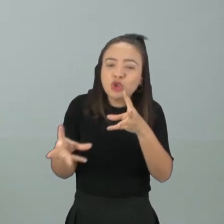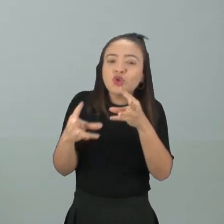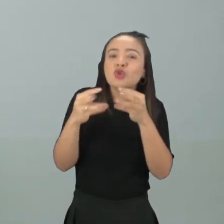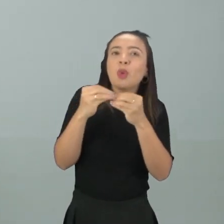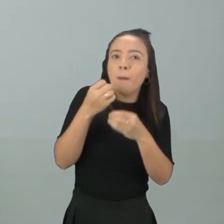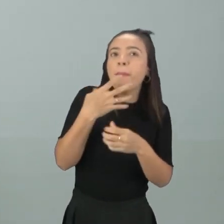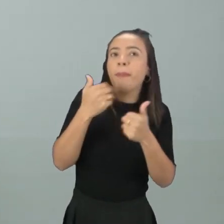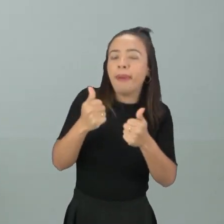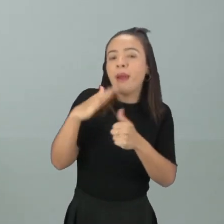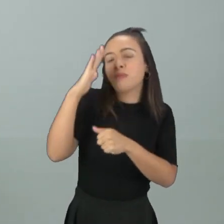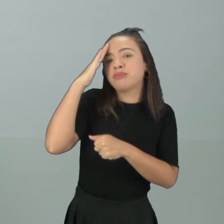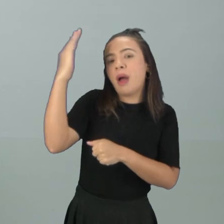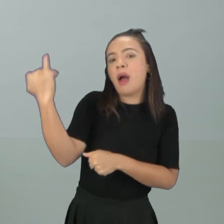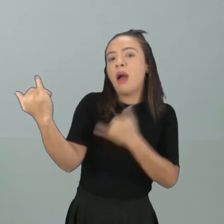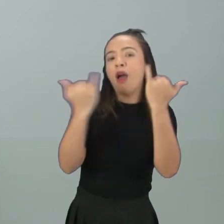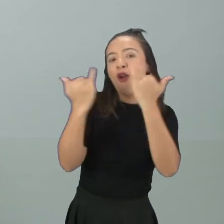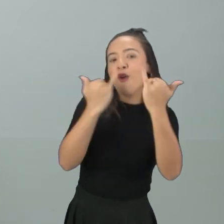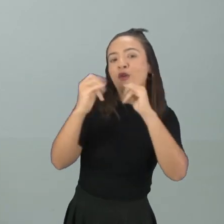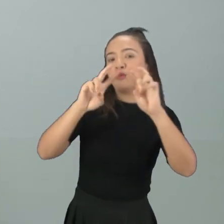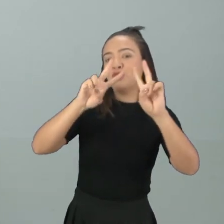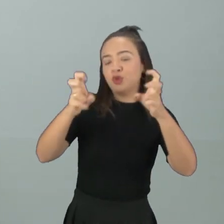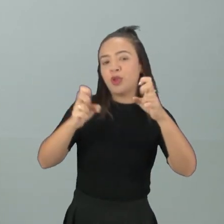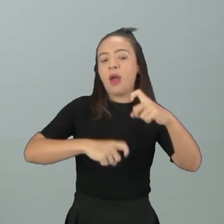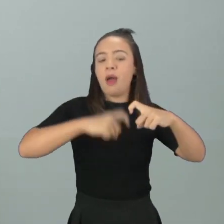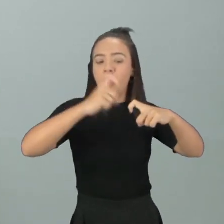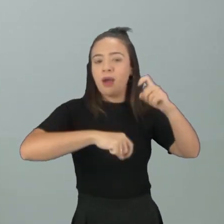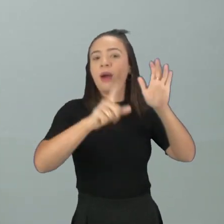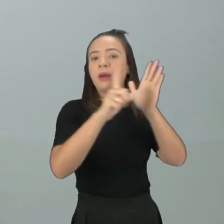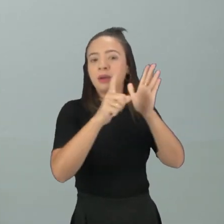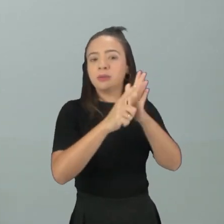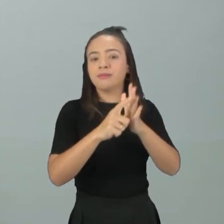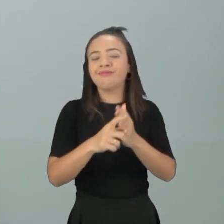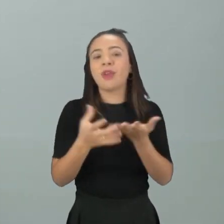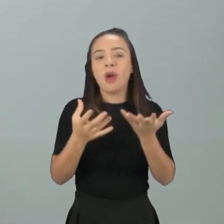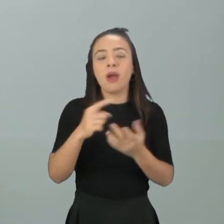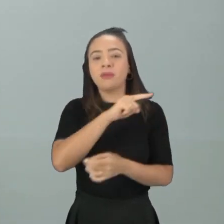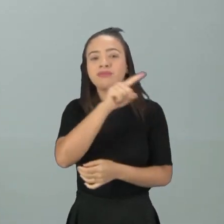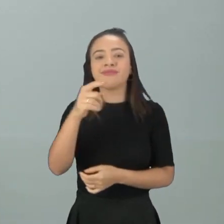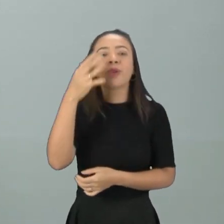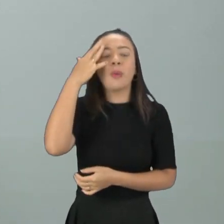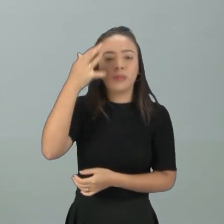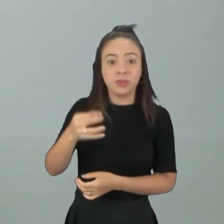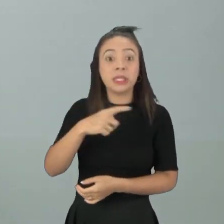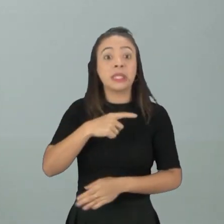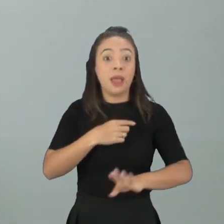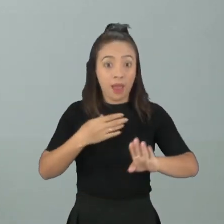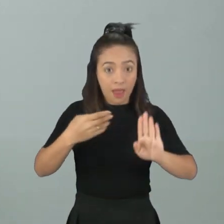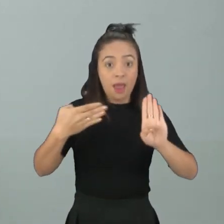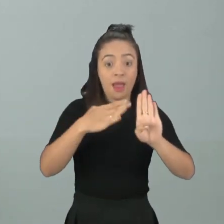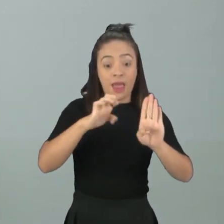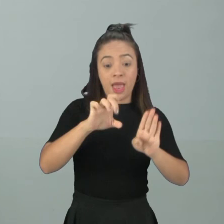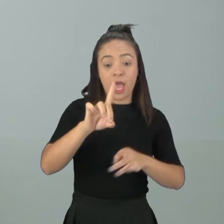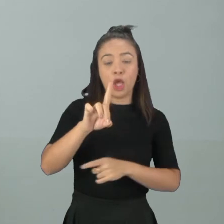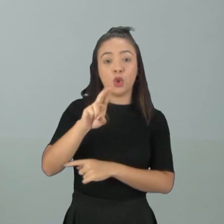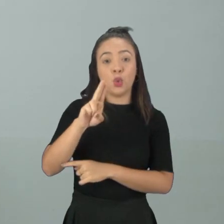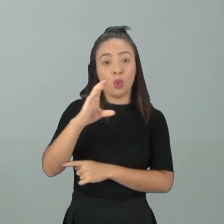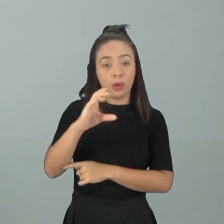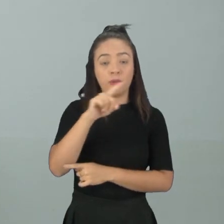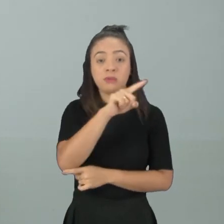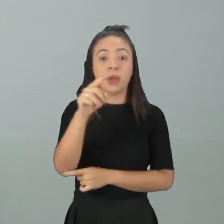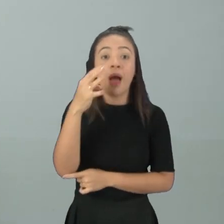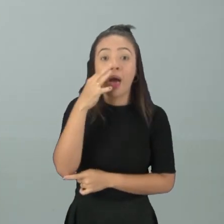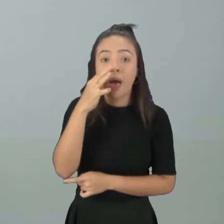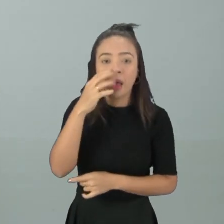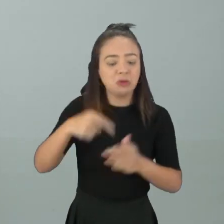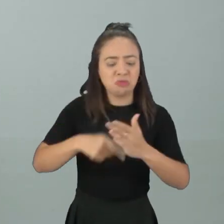principais pontos do sistema reprodutor masculino Espero que vocês tenham entendido Essa aula fica lá na plataforma EDUC, tá? Para que vocês assistam